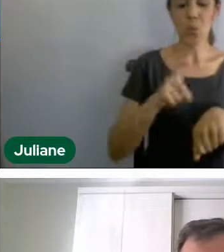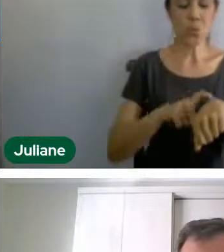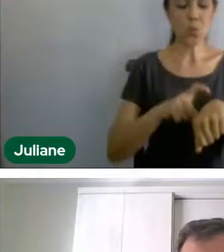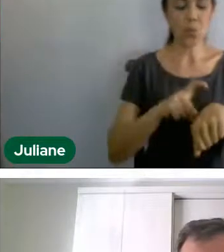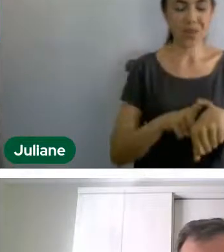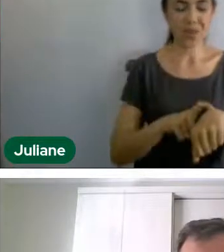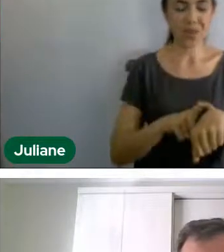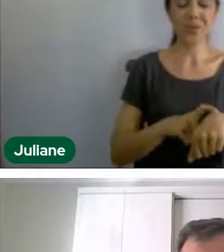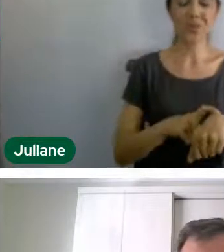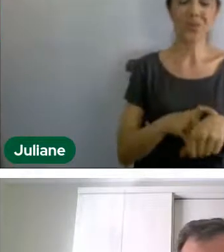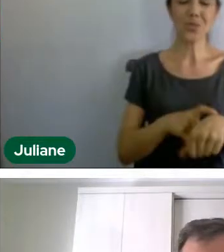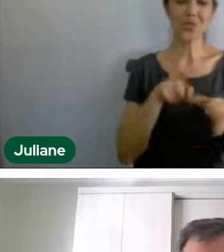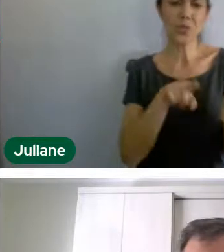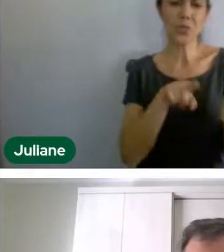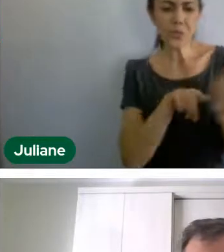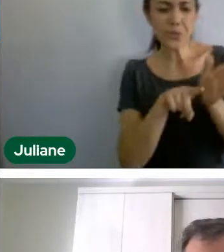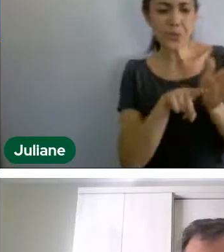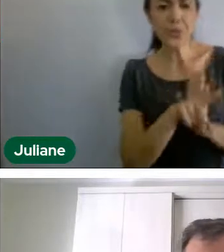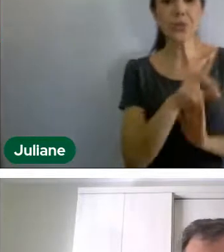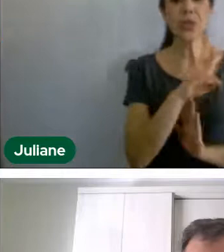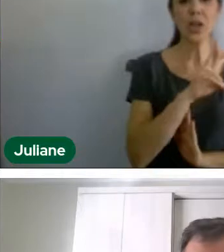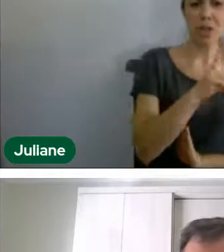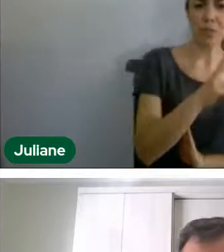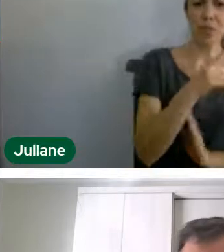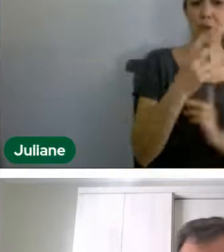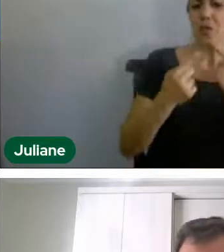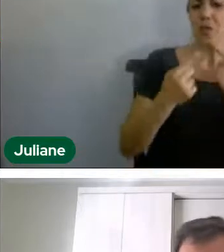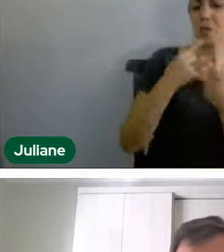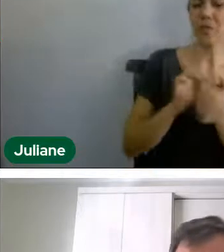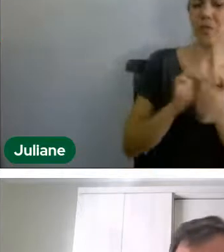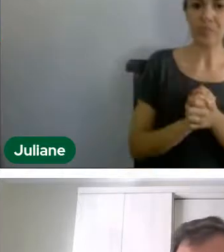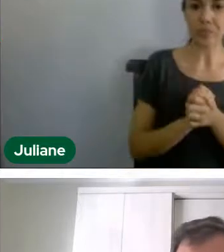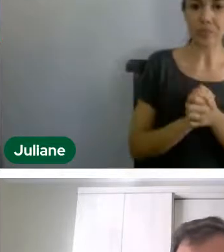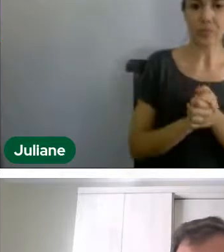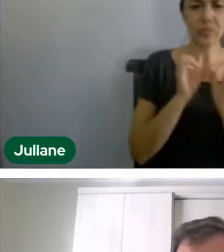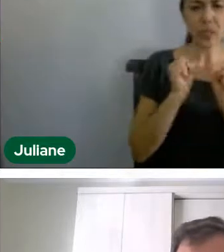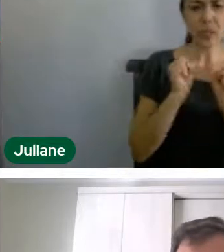Acho que você pode colocar a Brenda conosco aqui também, Isa.